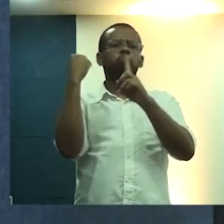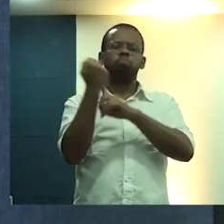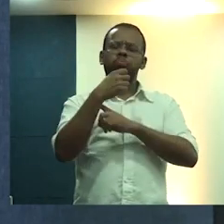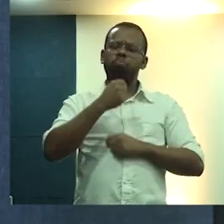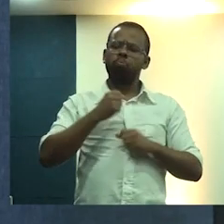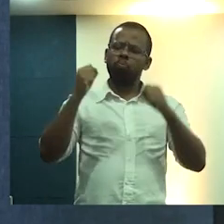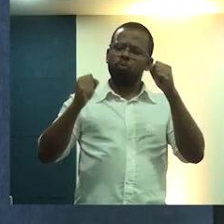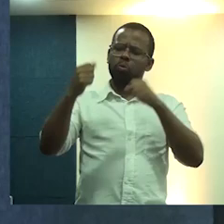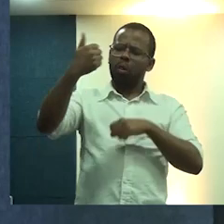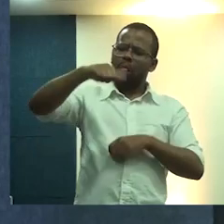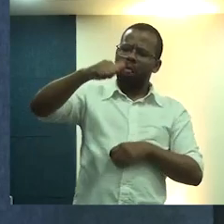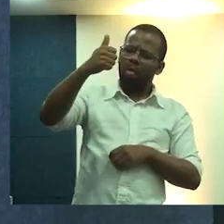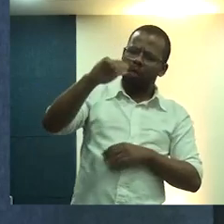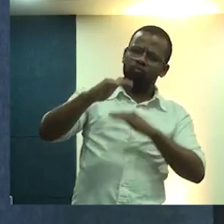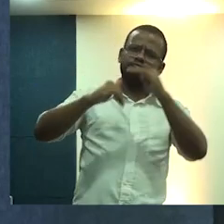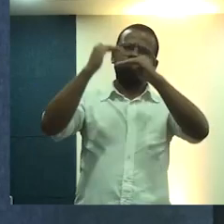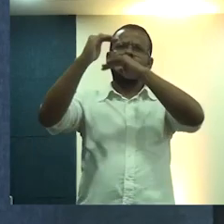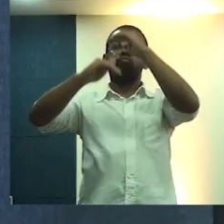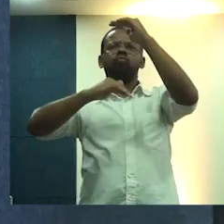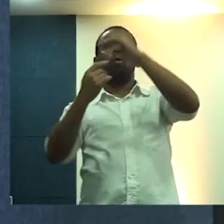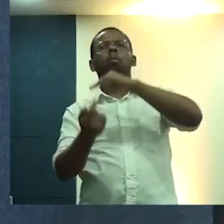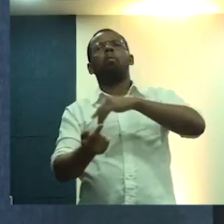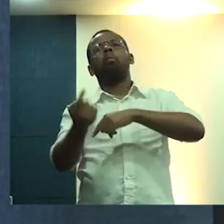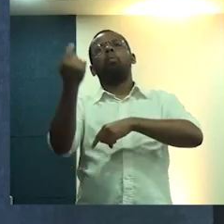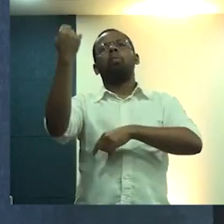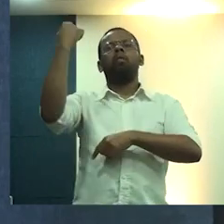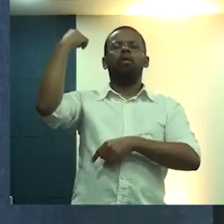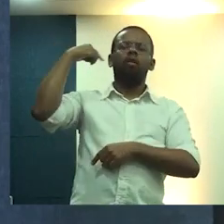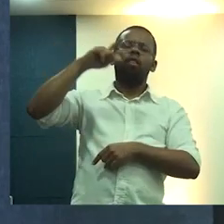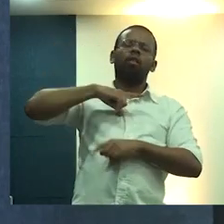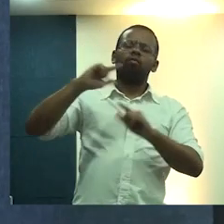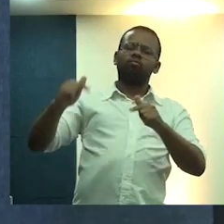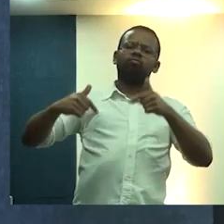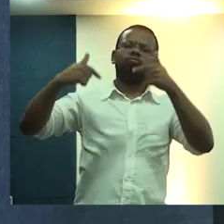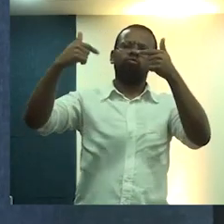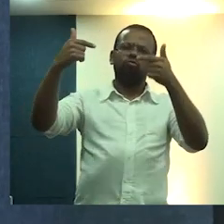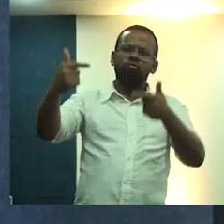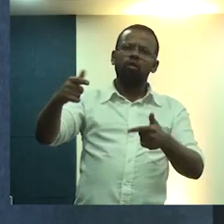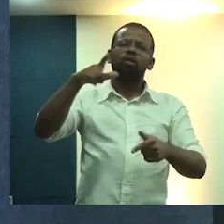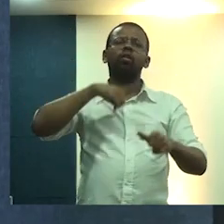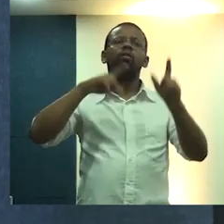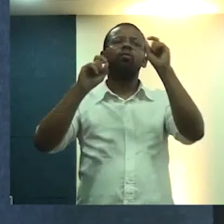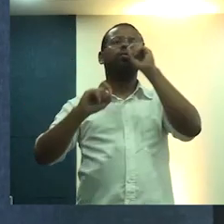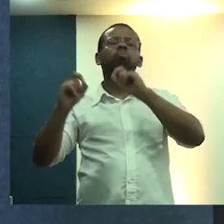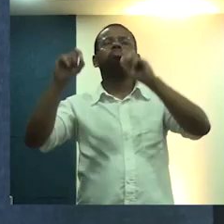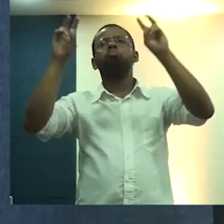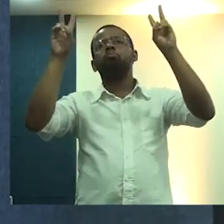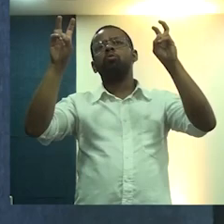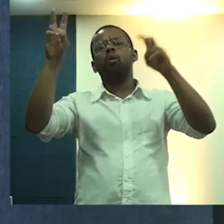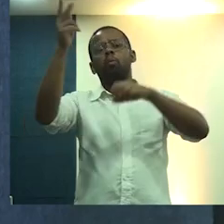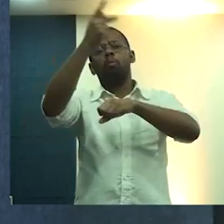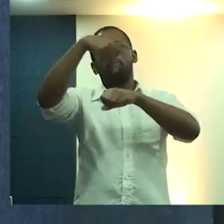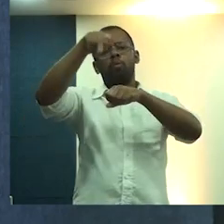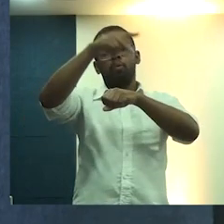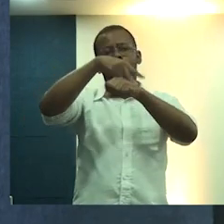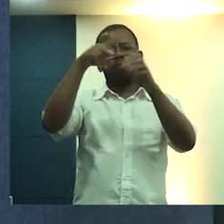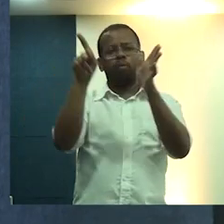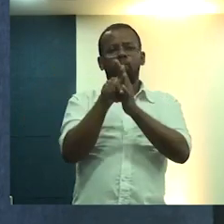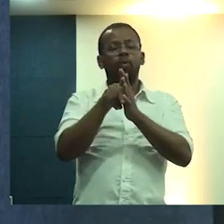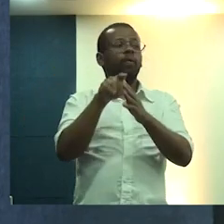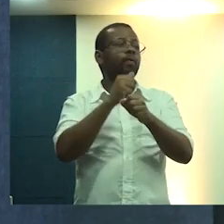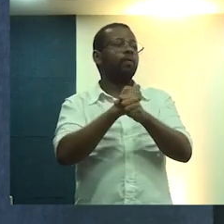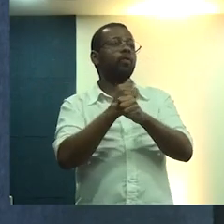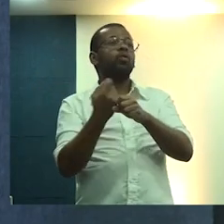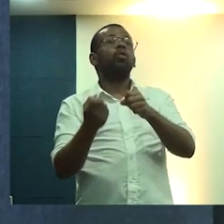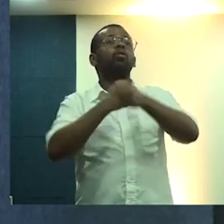avaliar os avanços, retrocessos e desafios acerca deste tema no país. Nos